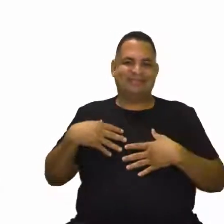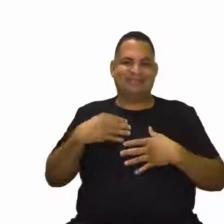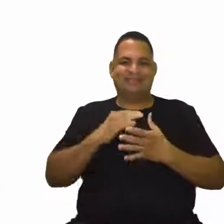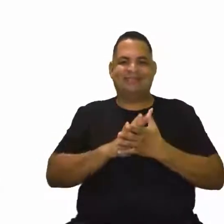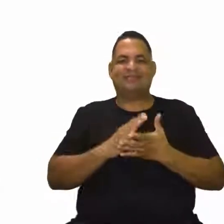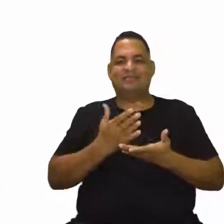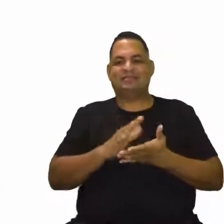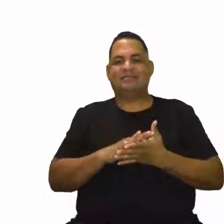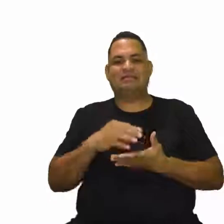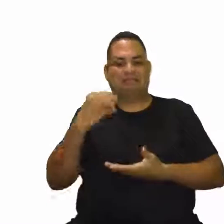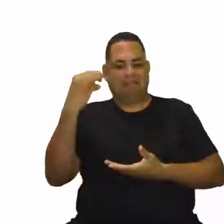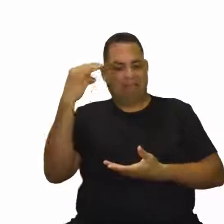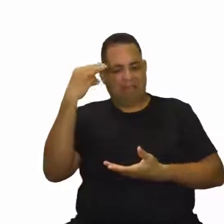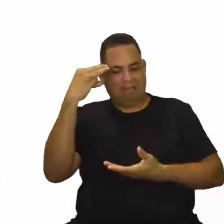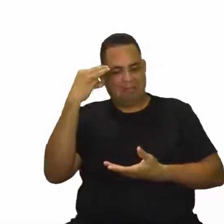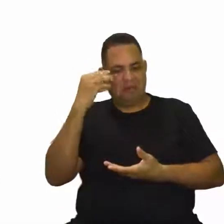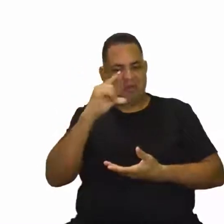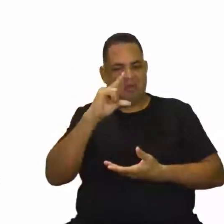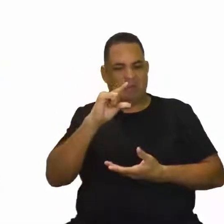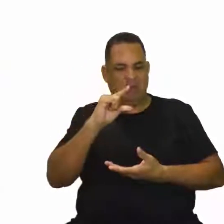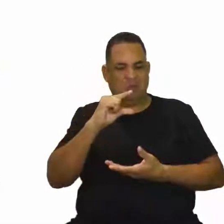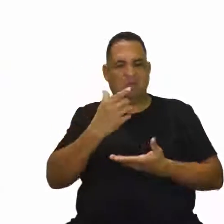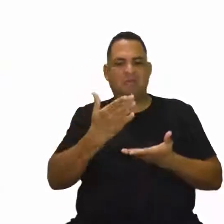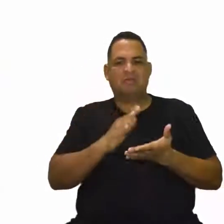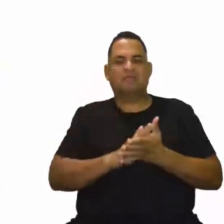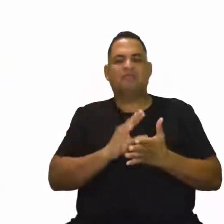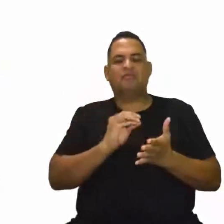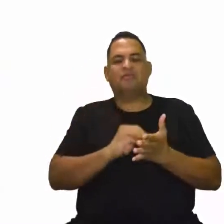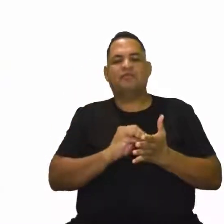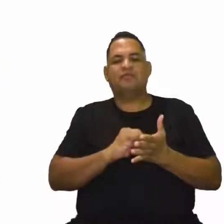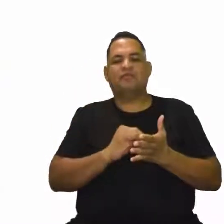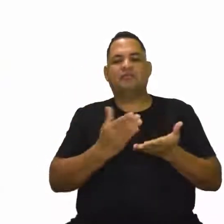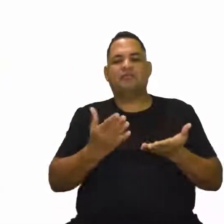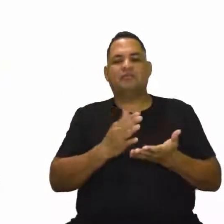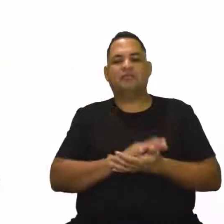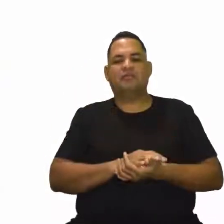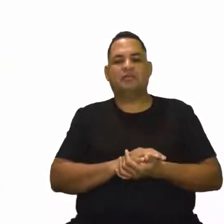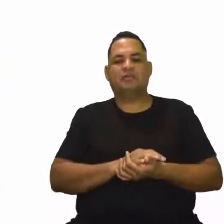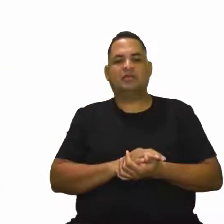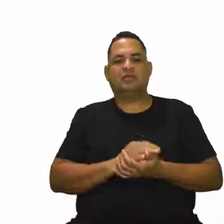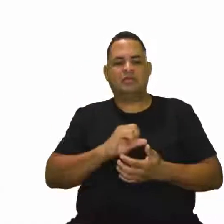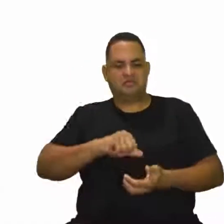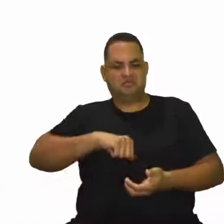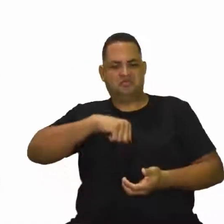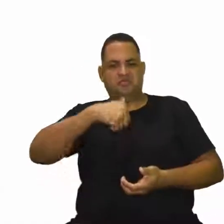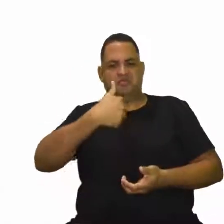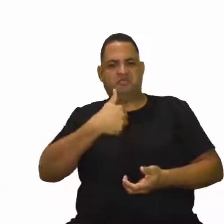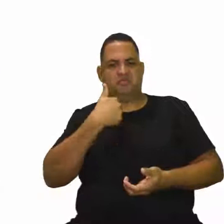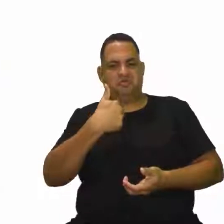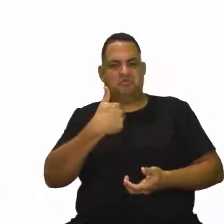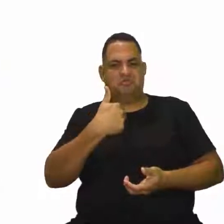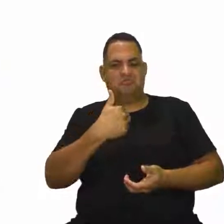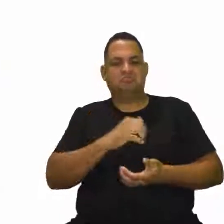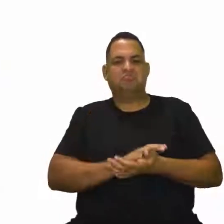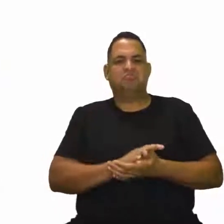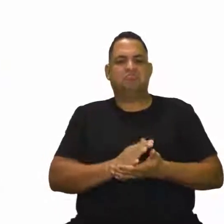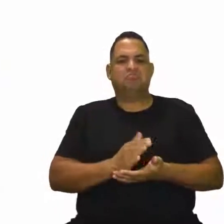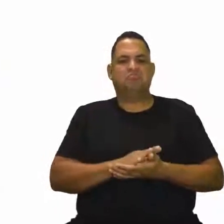Outras demências, né? Algumas faltas aí. Mais autoestima, mais